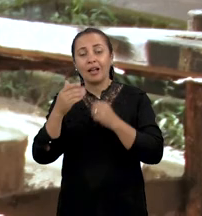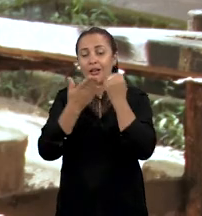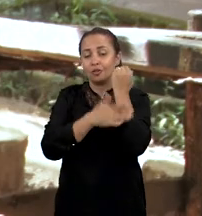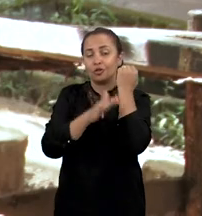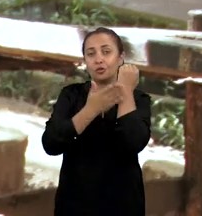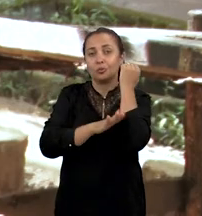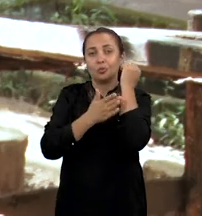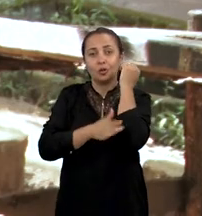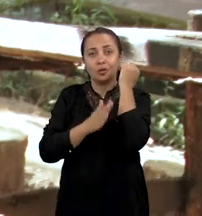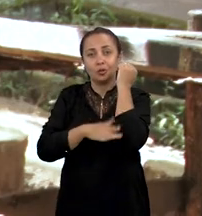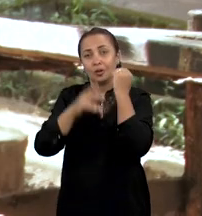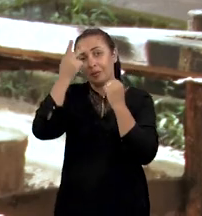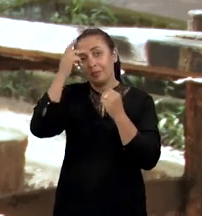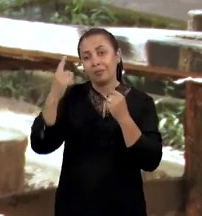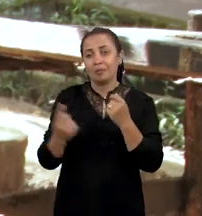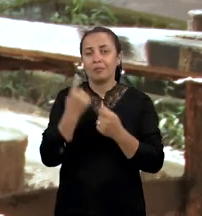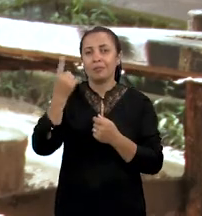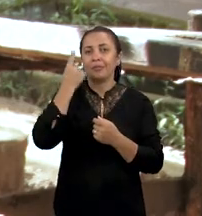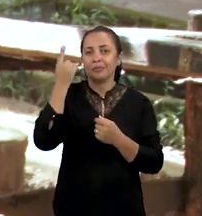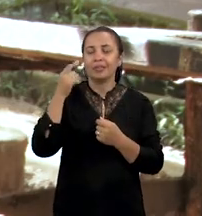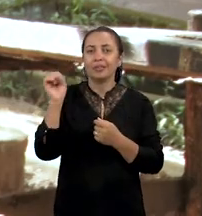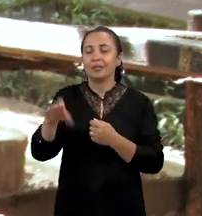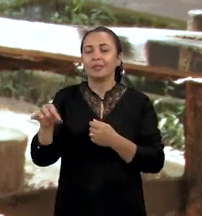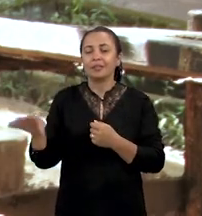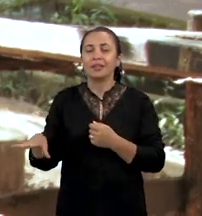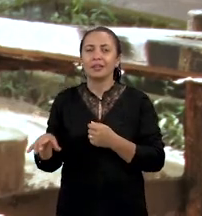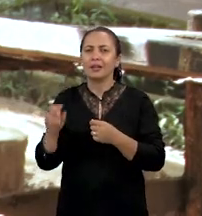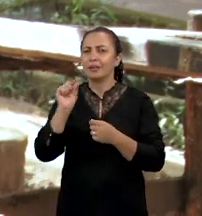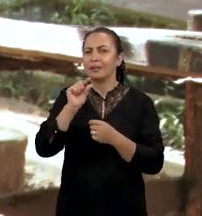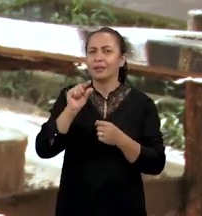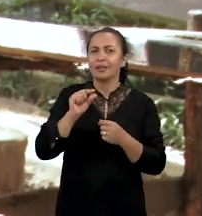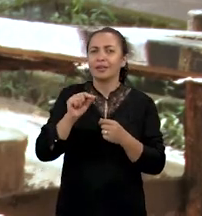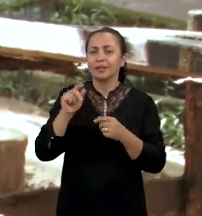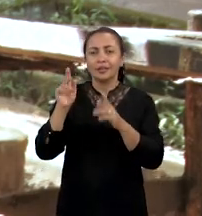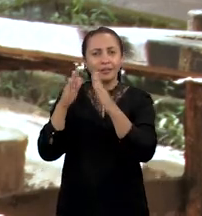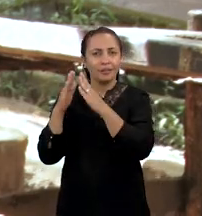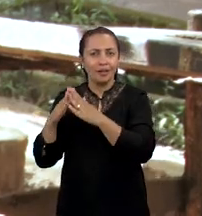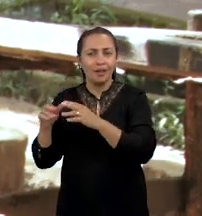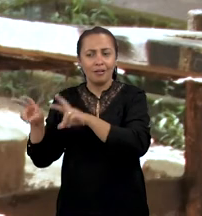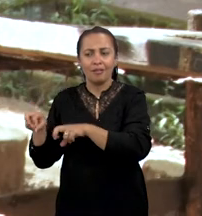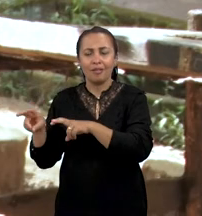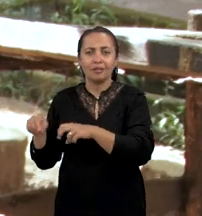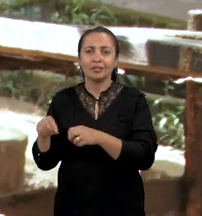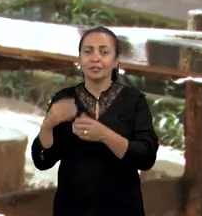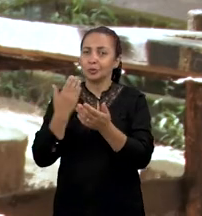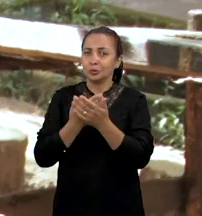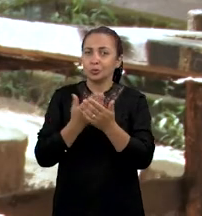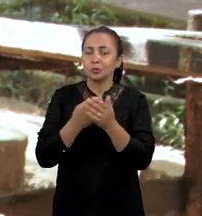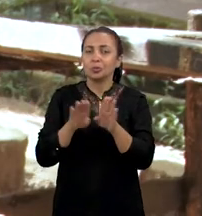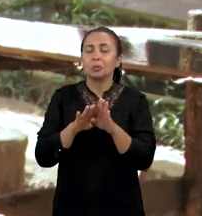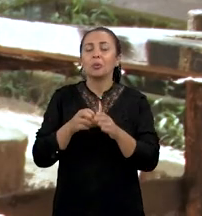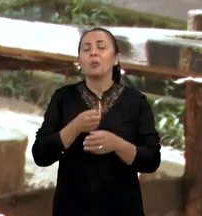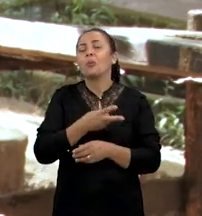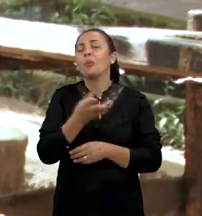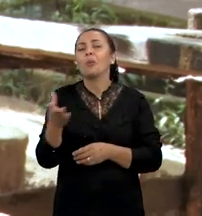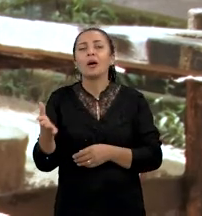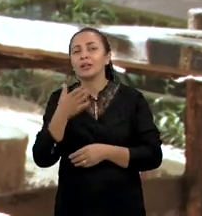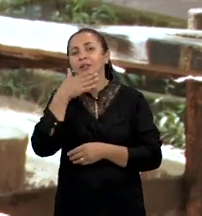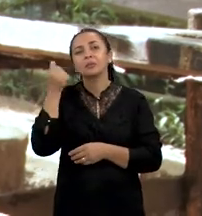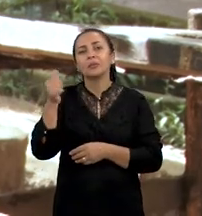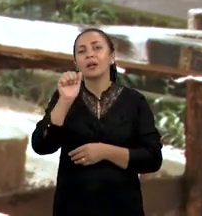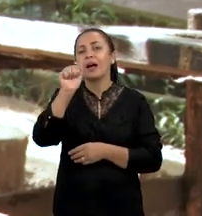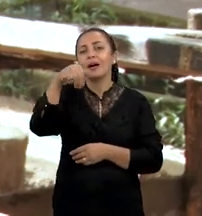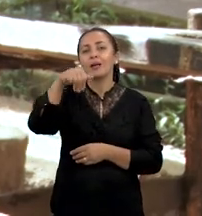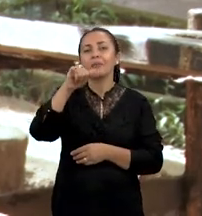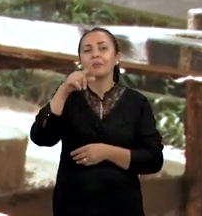mandioca para aumentar a produtividade nas pequenas propriedades. O estudo descobriu ainda quais as espécies mais ricas